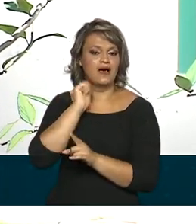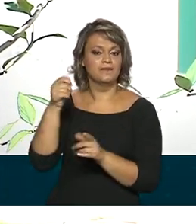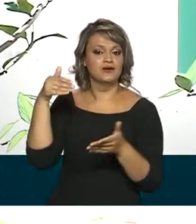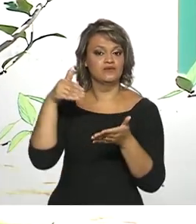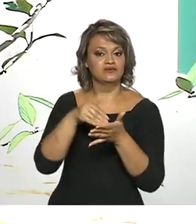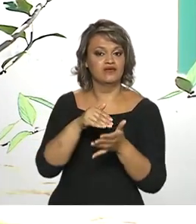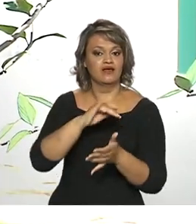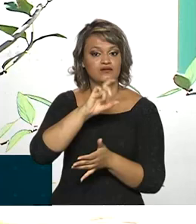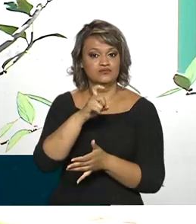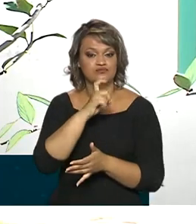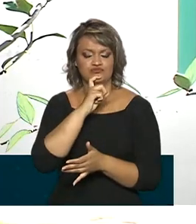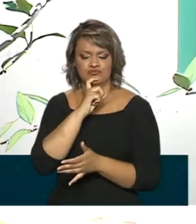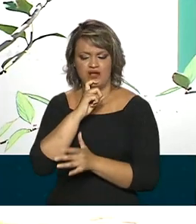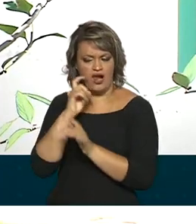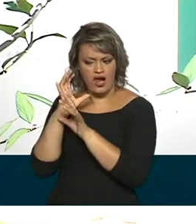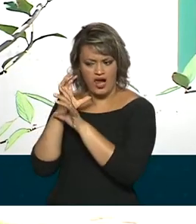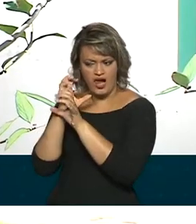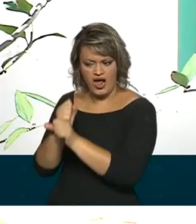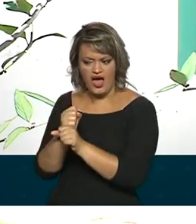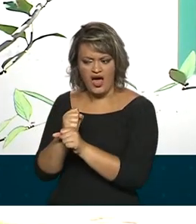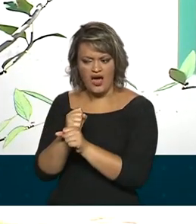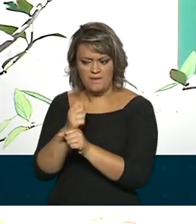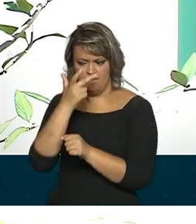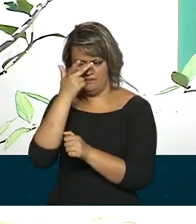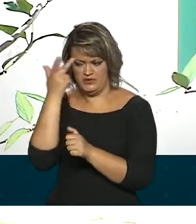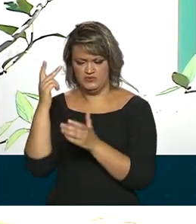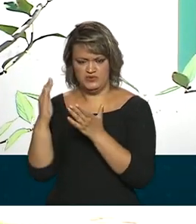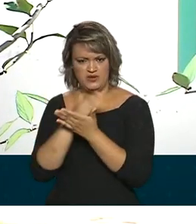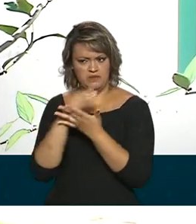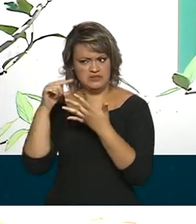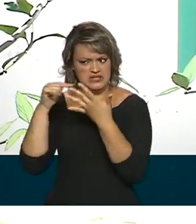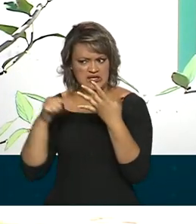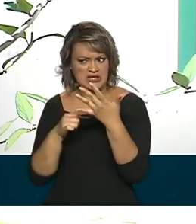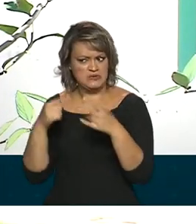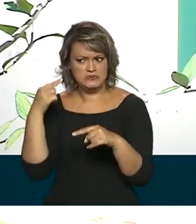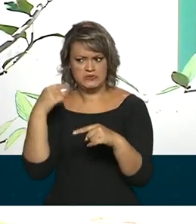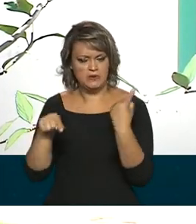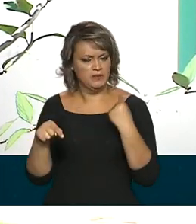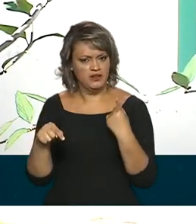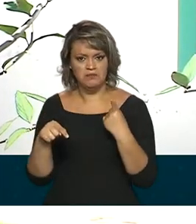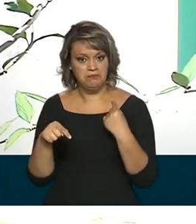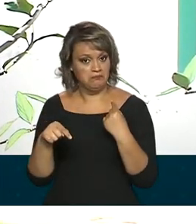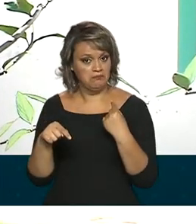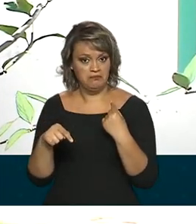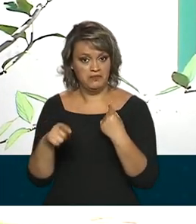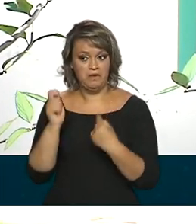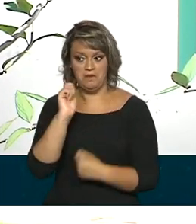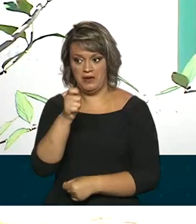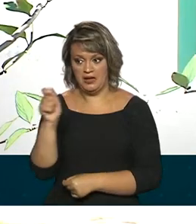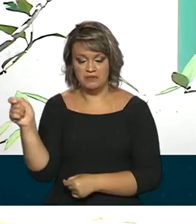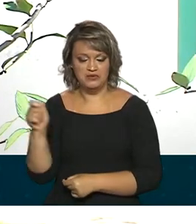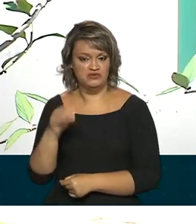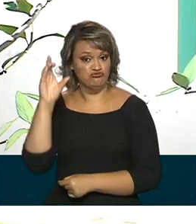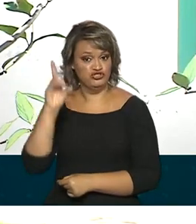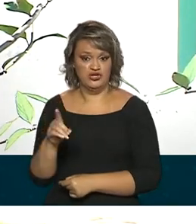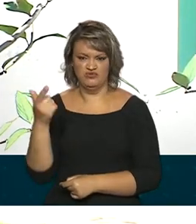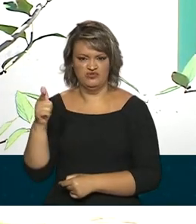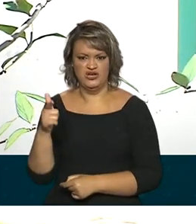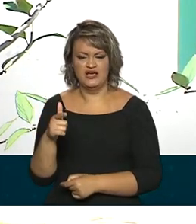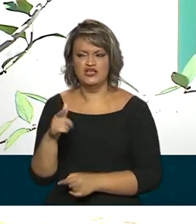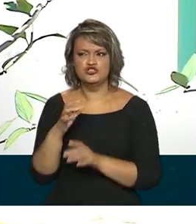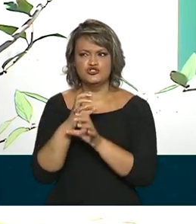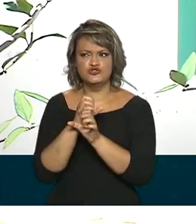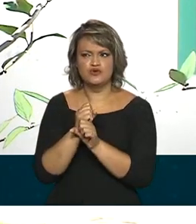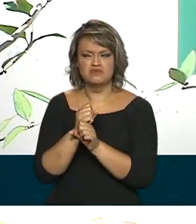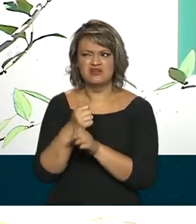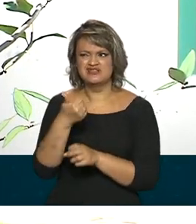auditores apontaram o descumprimento de critérios de elegibilidade com pagamentos indevidos, estimados em R$ 100